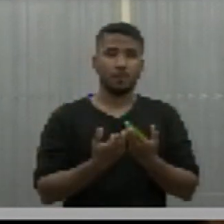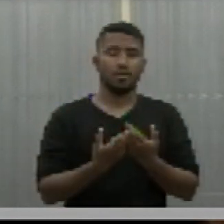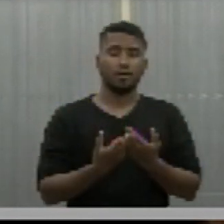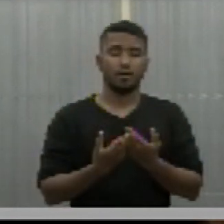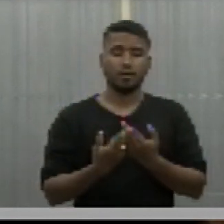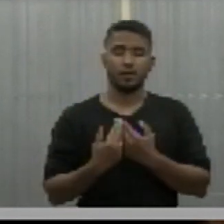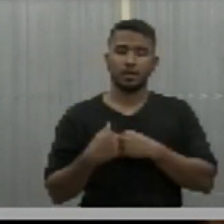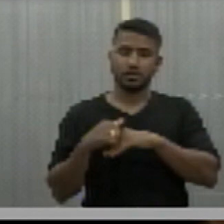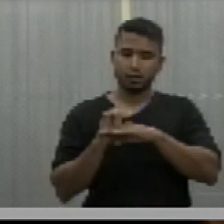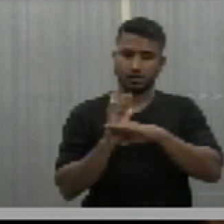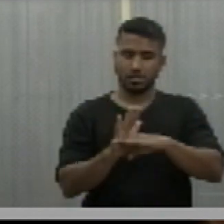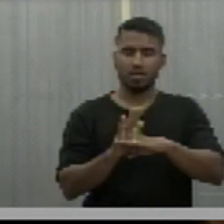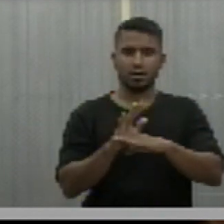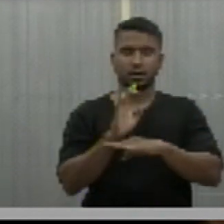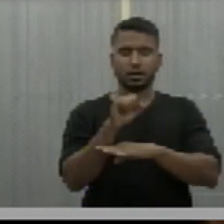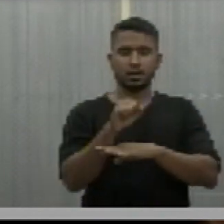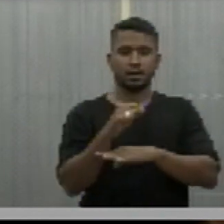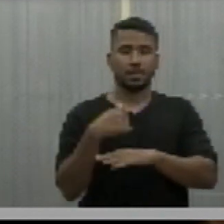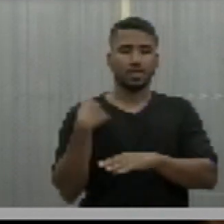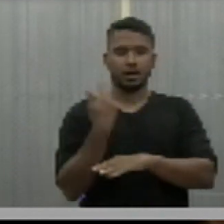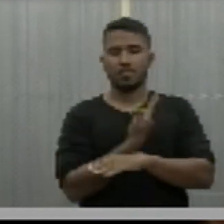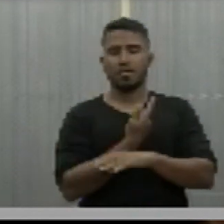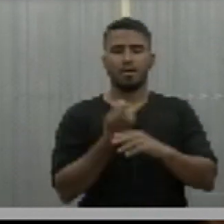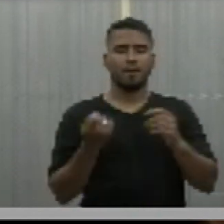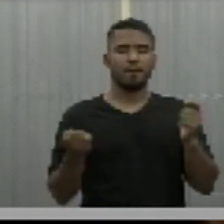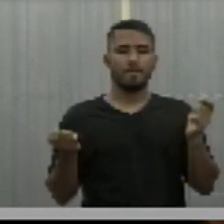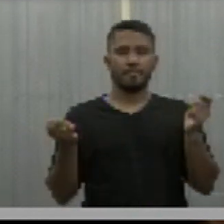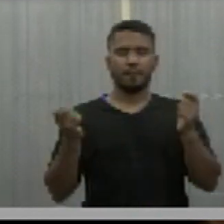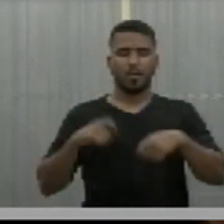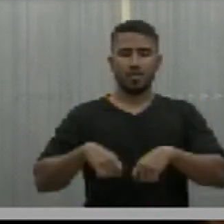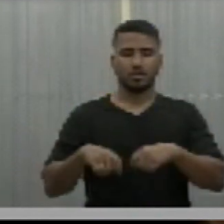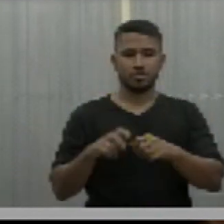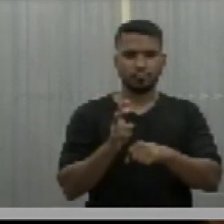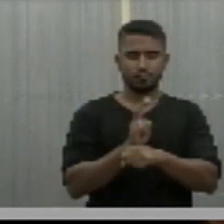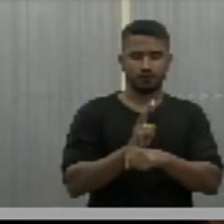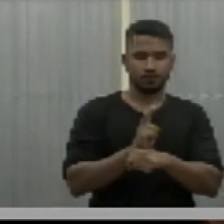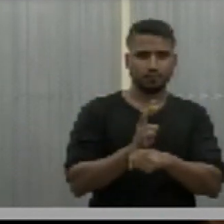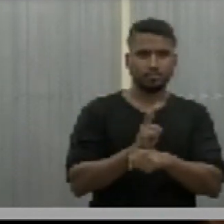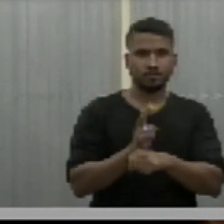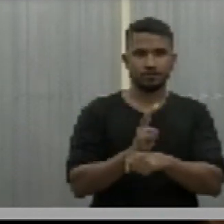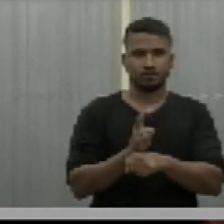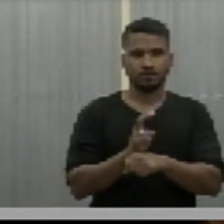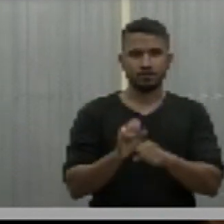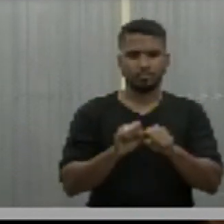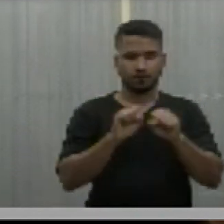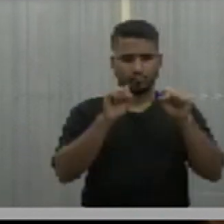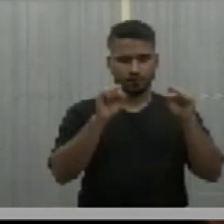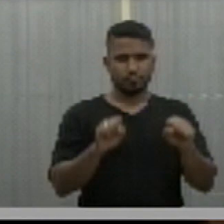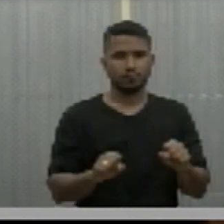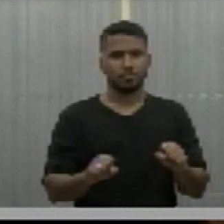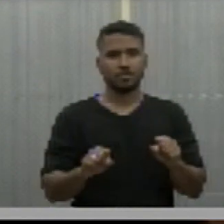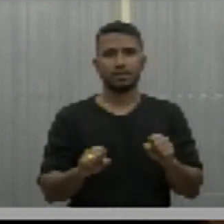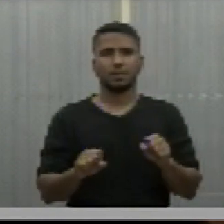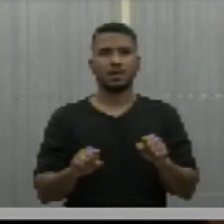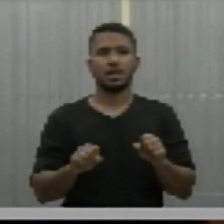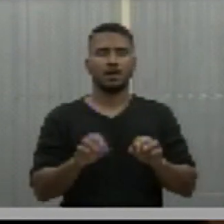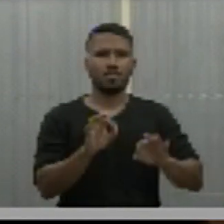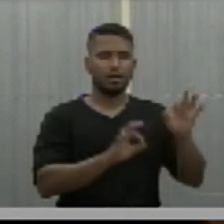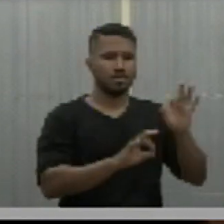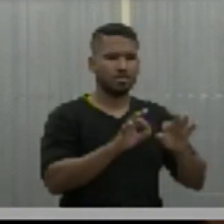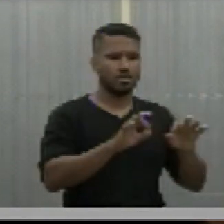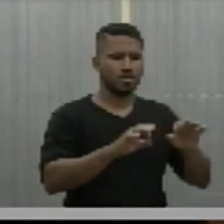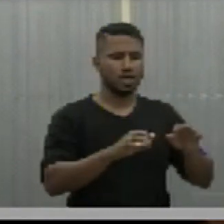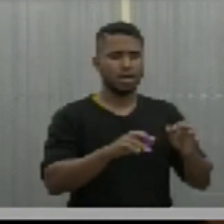contribuição para que nós possamos também ser fiscal desse sistema de regulação de leitos e também de